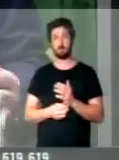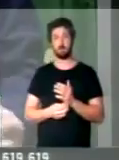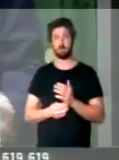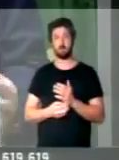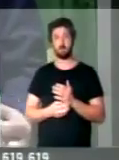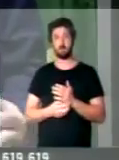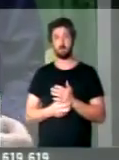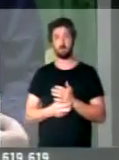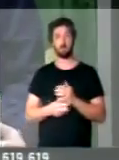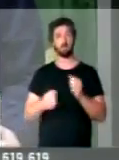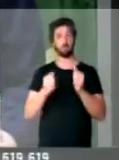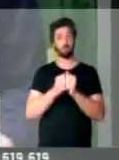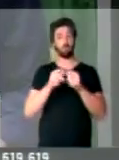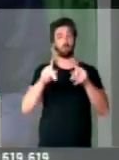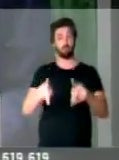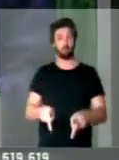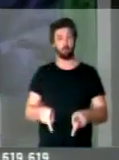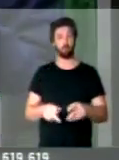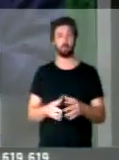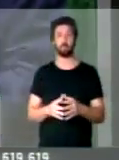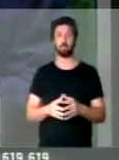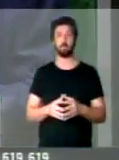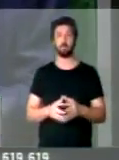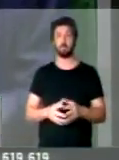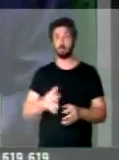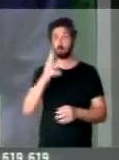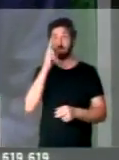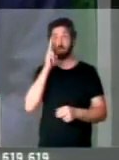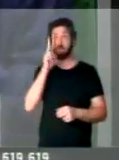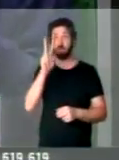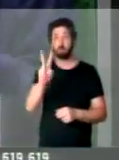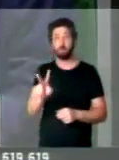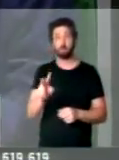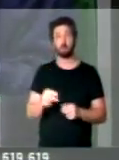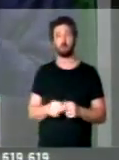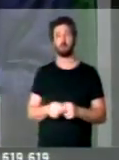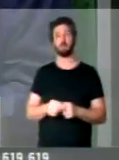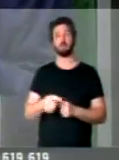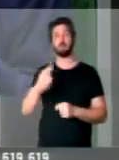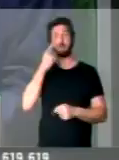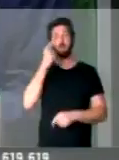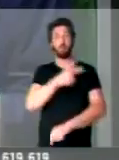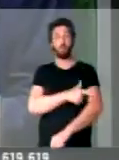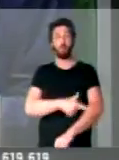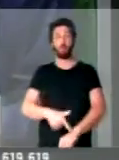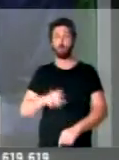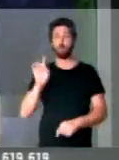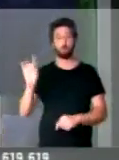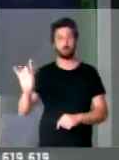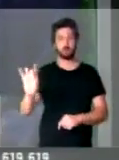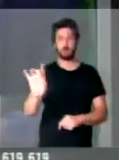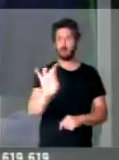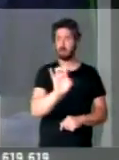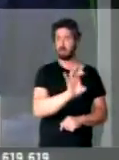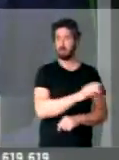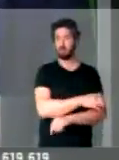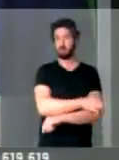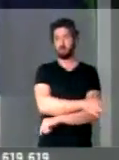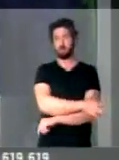com o povo brasileiro, a assistir e a julgar o comportamento de cada um de nós.